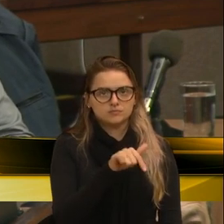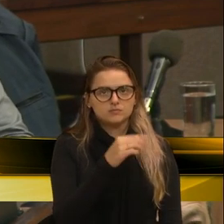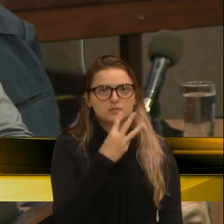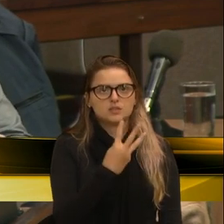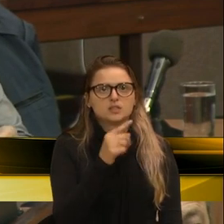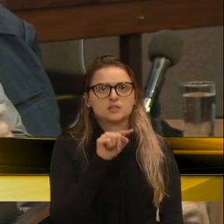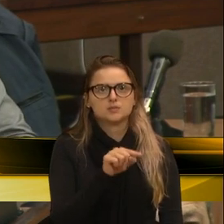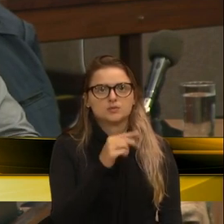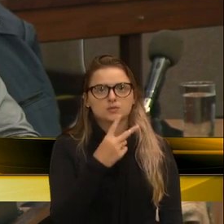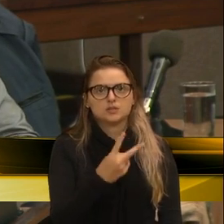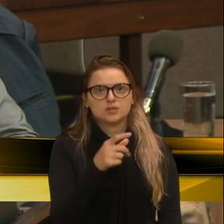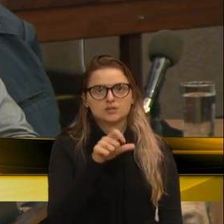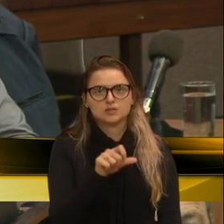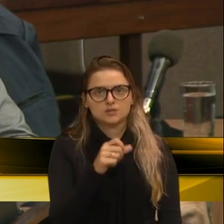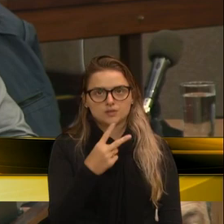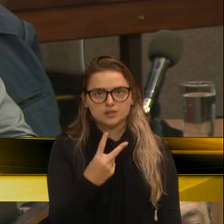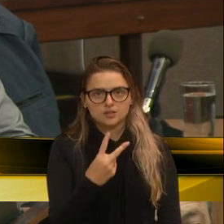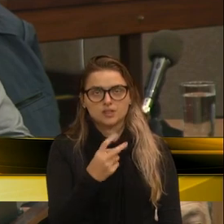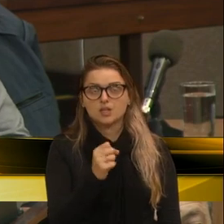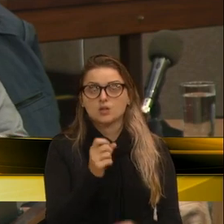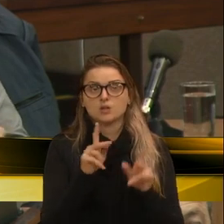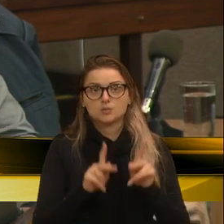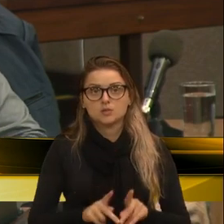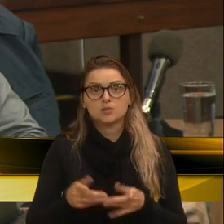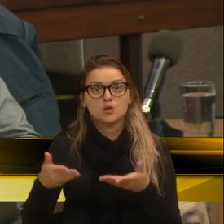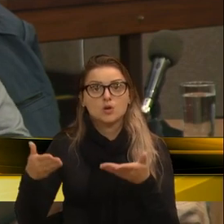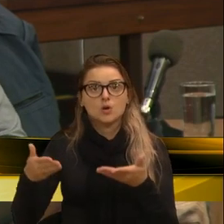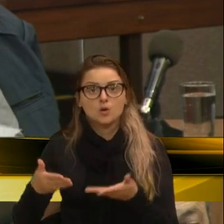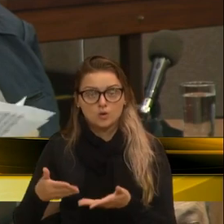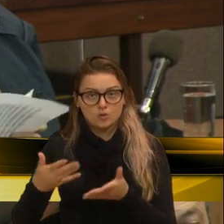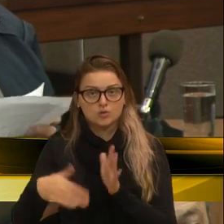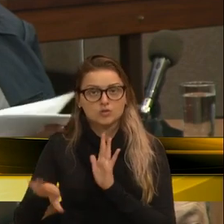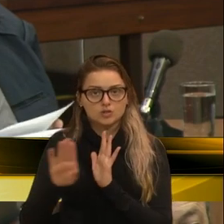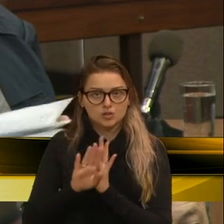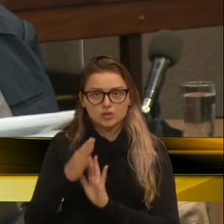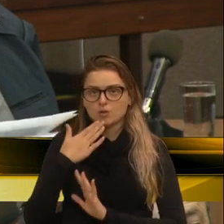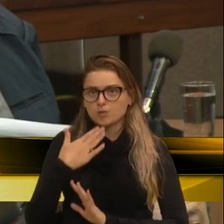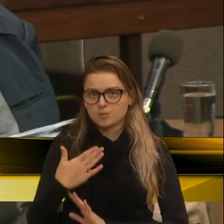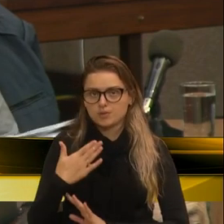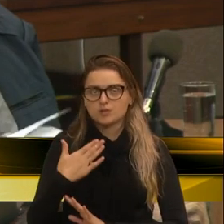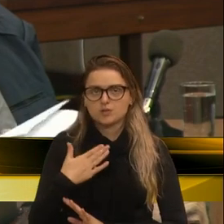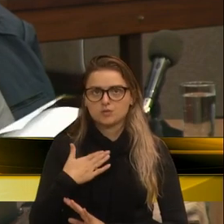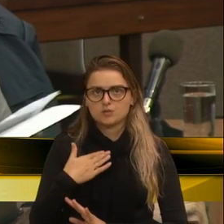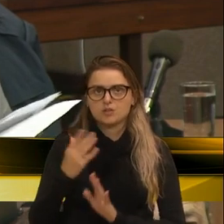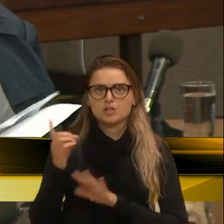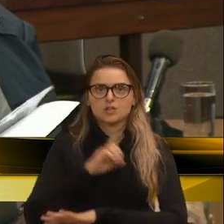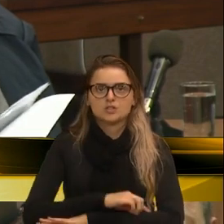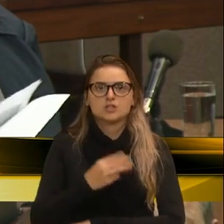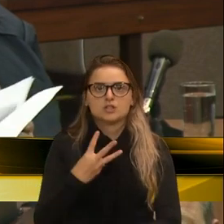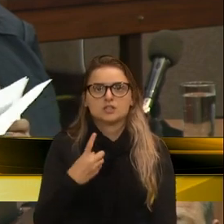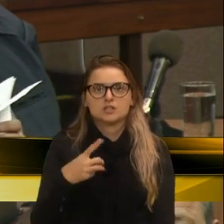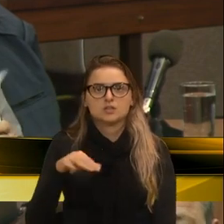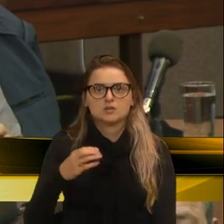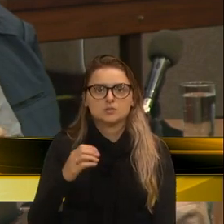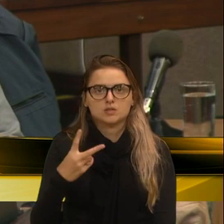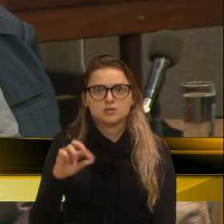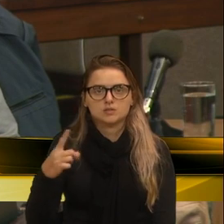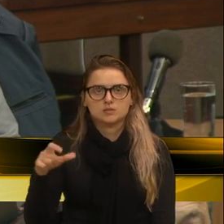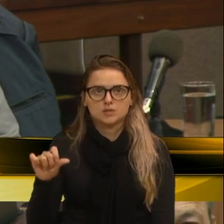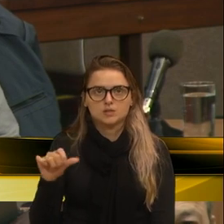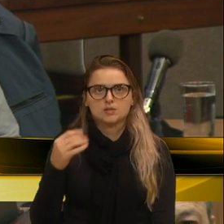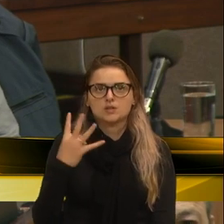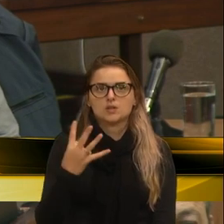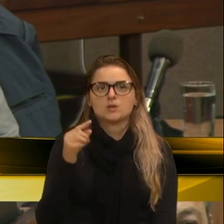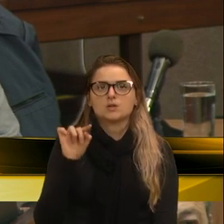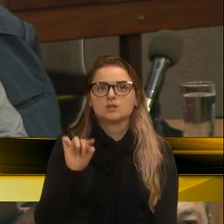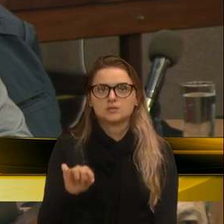.298 pessoas. Hoje, que chegou o pedido de informações e os dados de 31 de março de 2019, 4